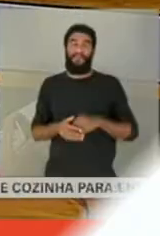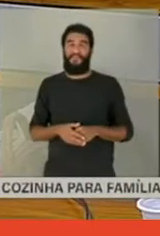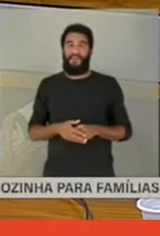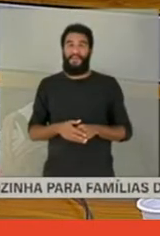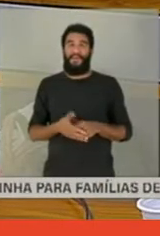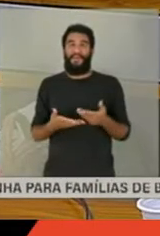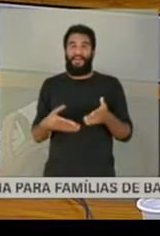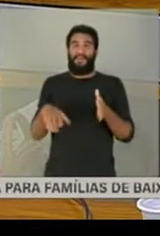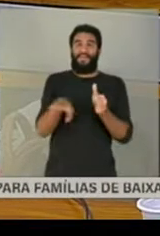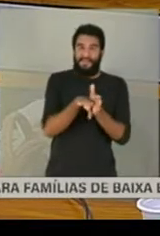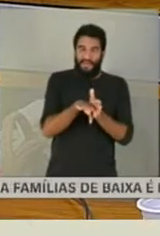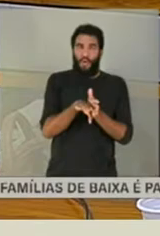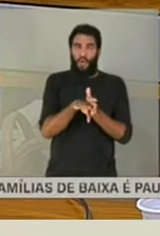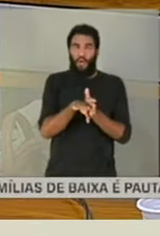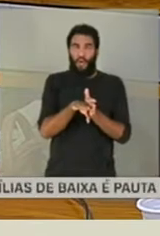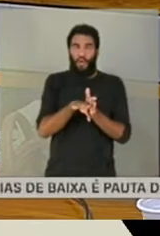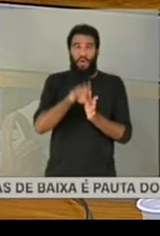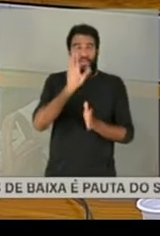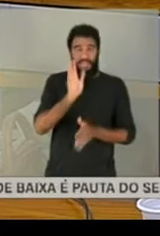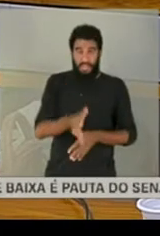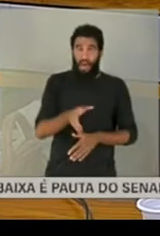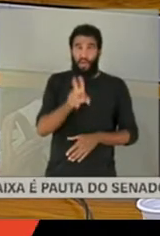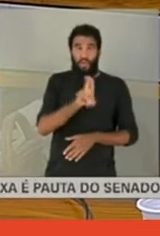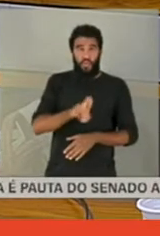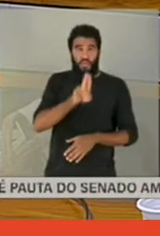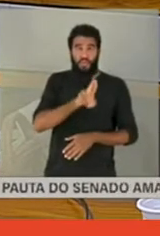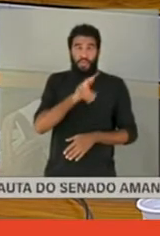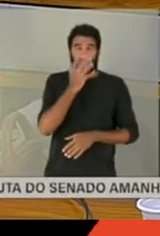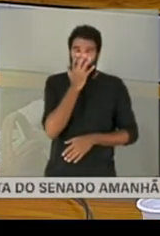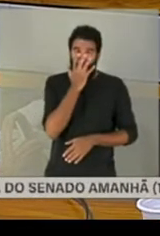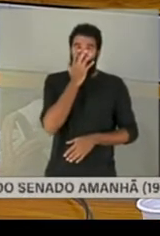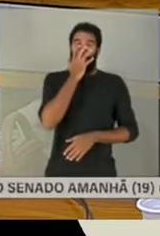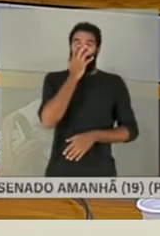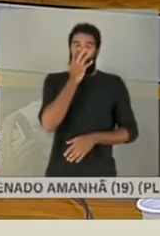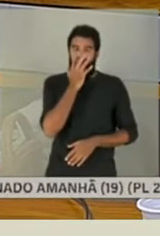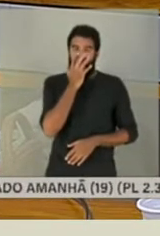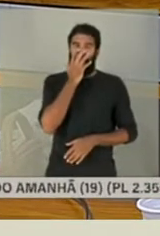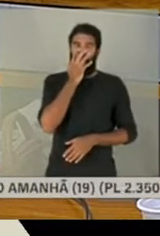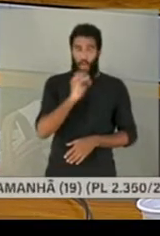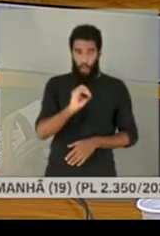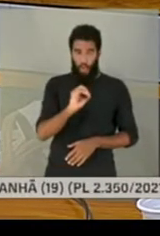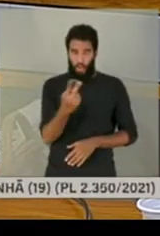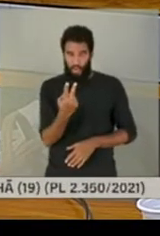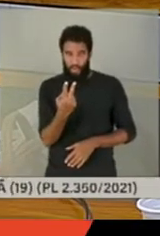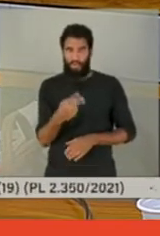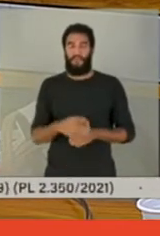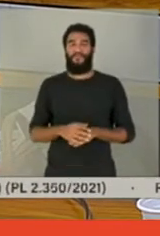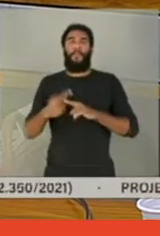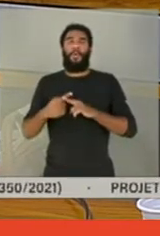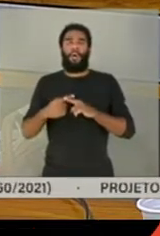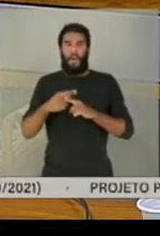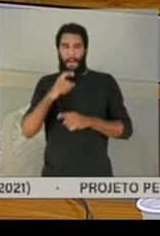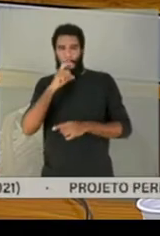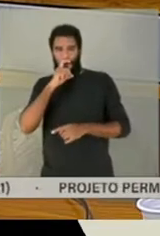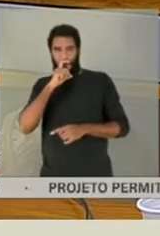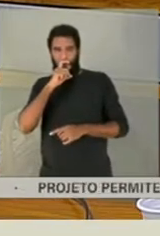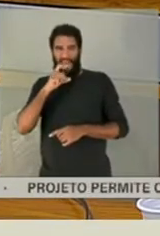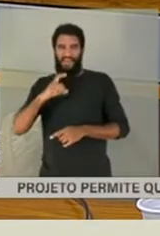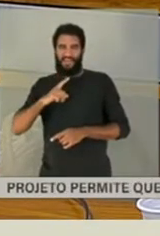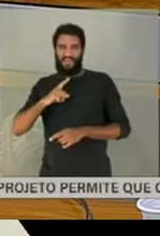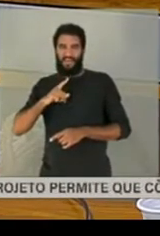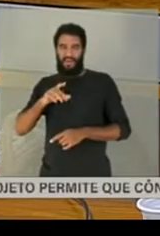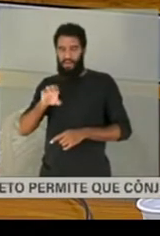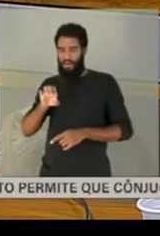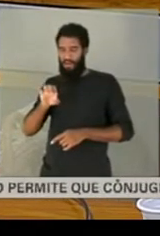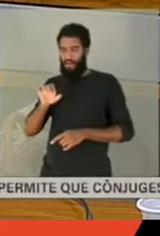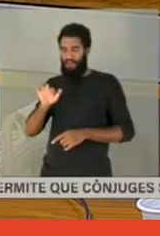Um oxigênio já. De dentro de casa, a gente providenciou oxigênio, porque o meu pai, ele tinha enfisema pulmonar. Então, nós tínhamos esse oxigênio em casa.